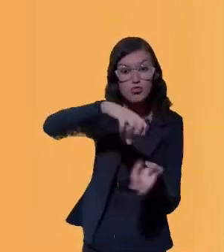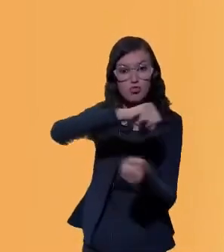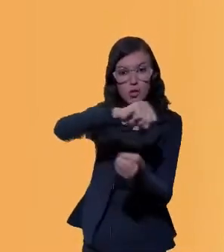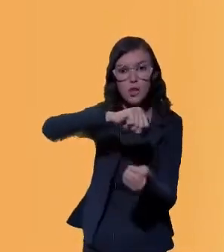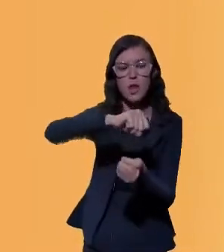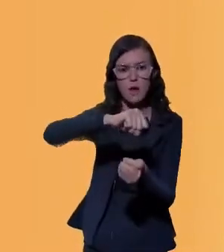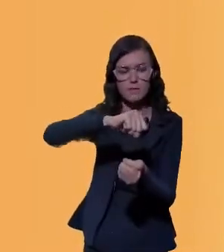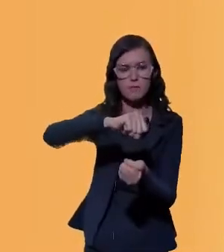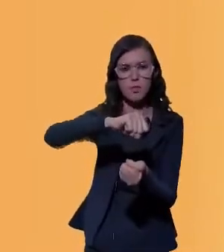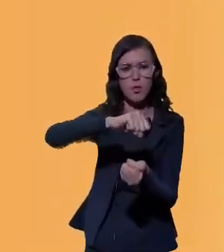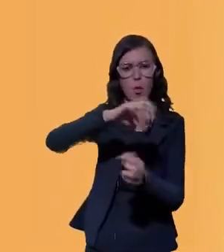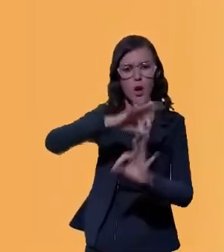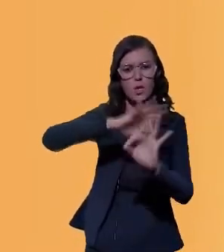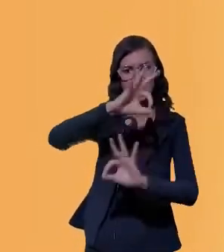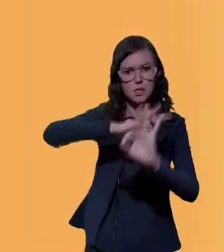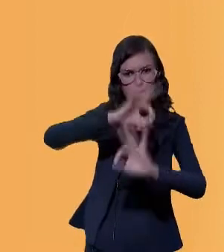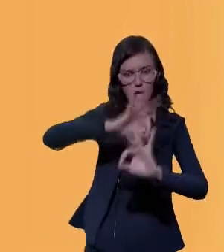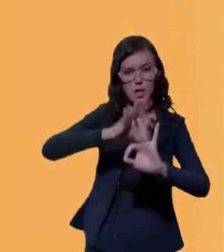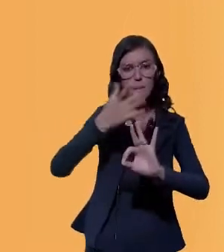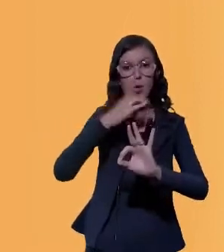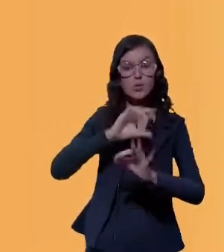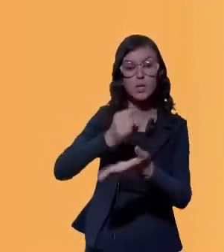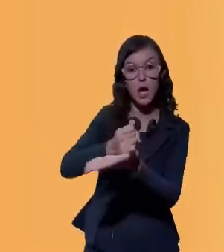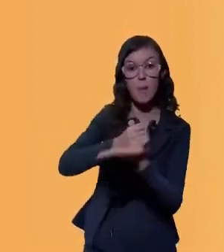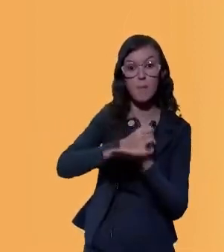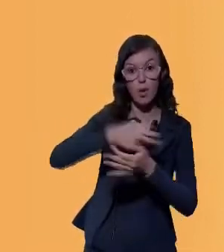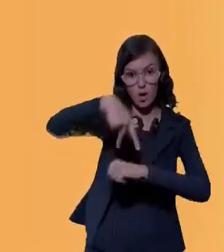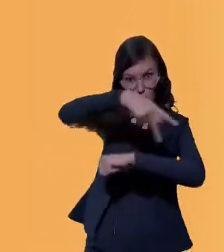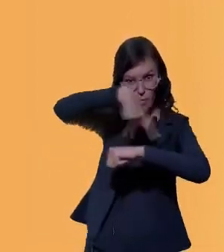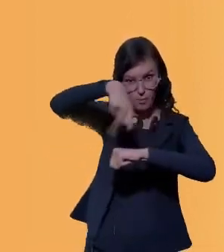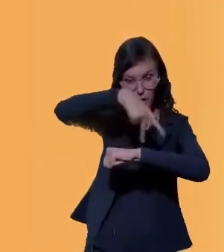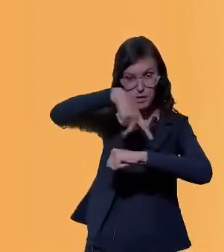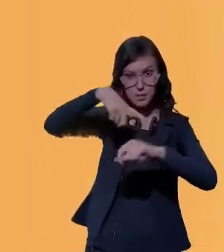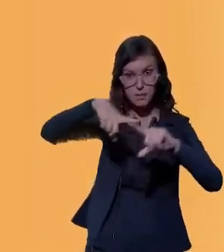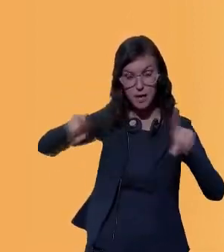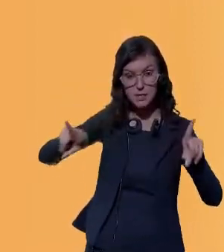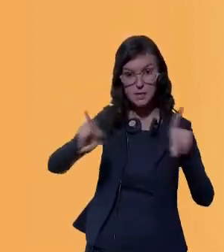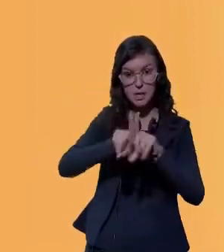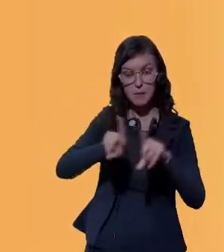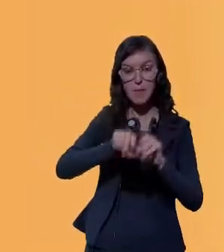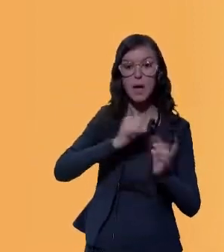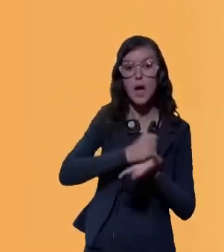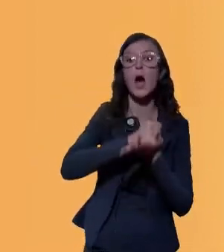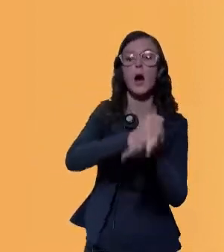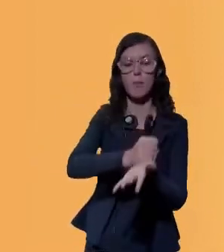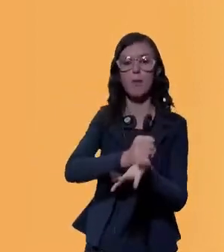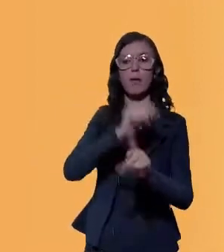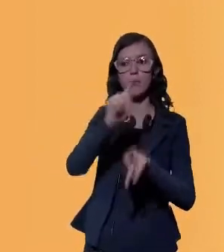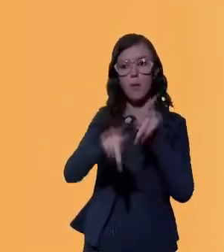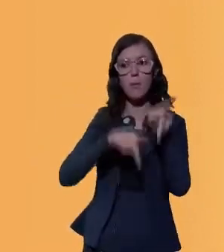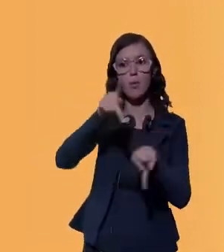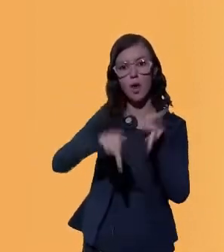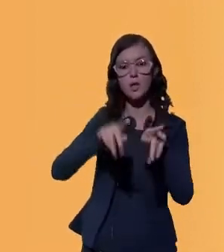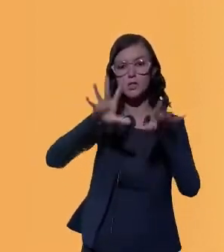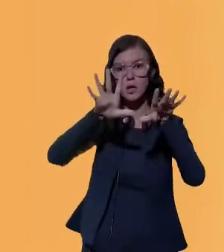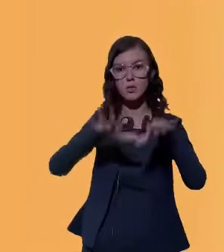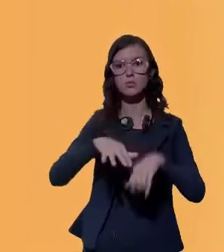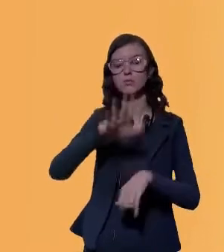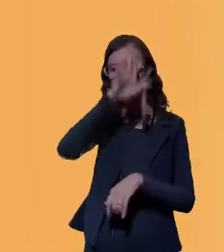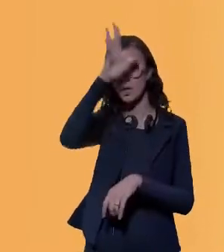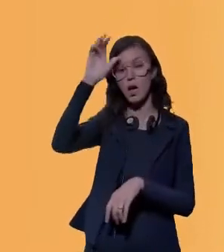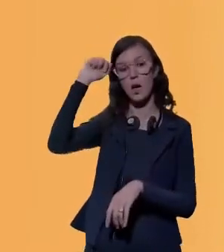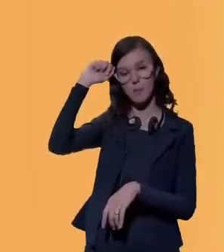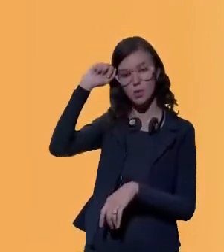adequada, para que auxilie o país e auxilie essa população da Amazônia a sair de uma